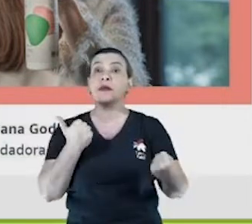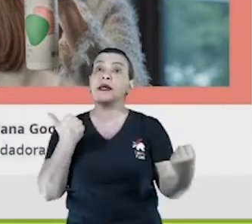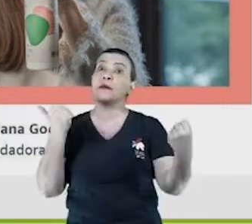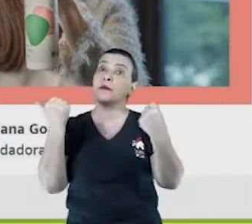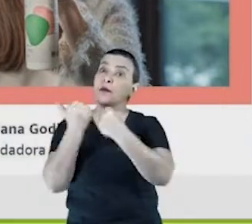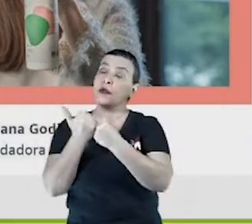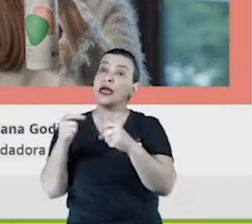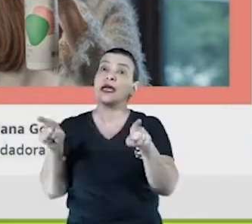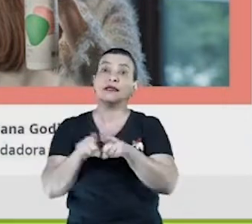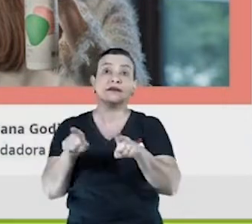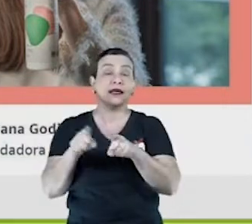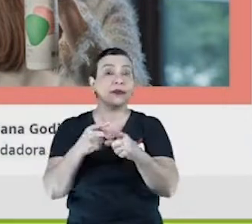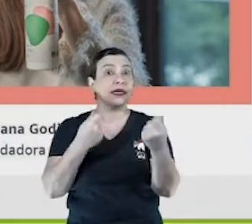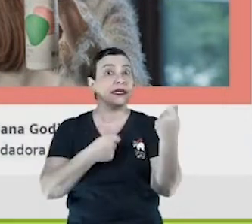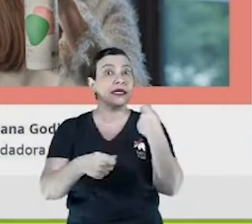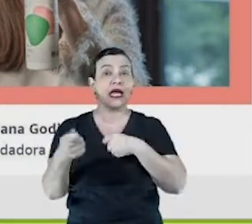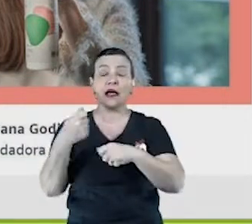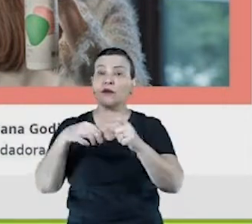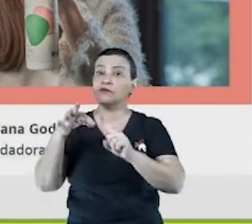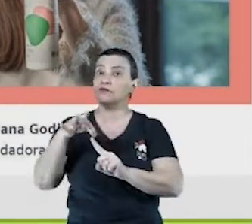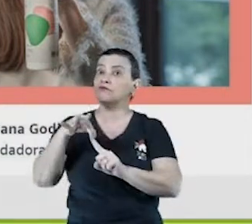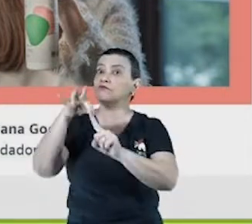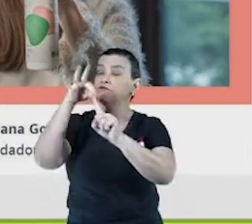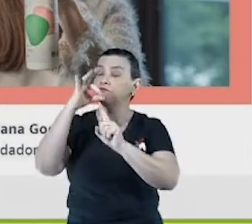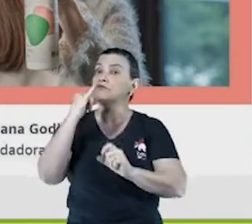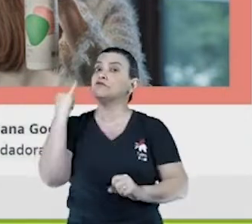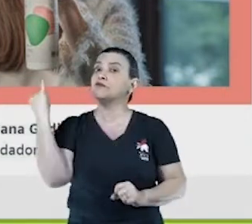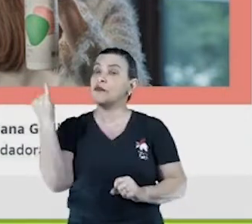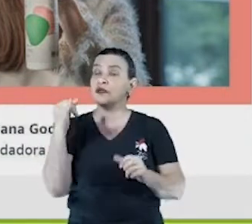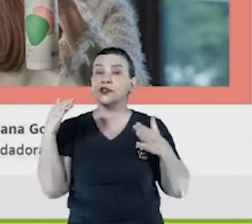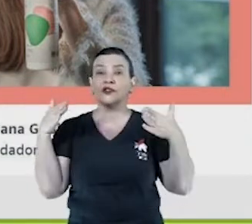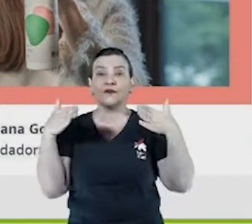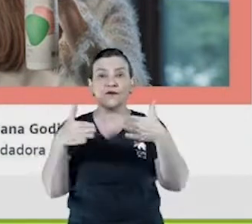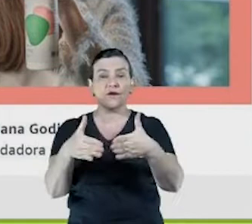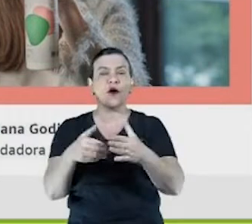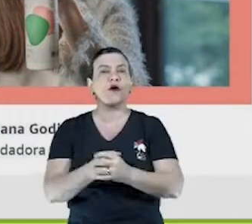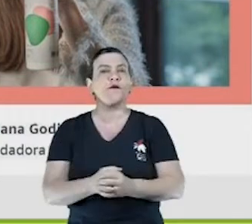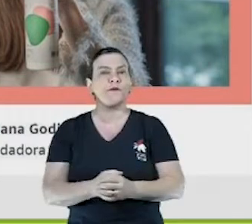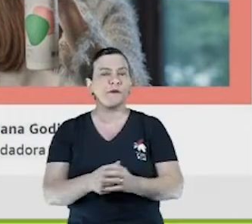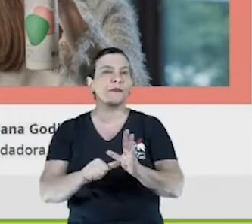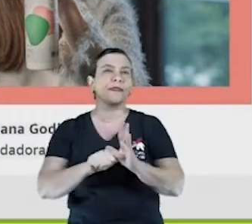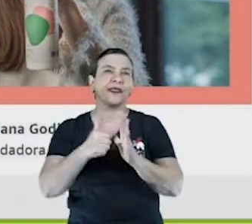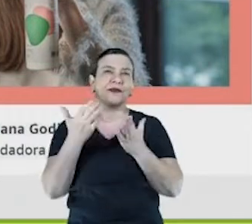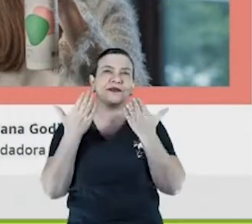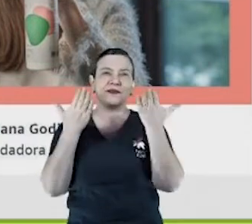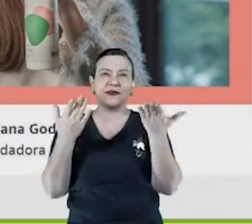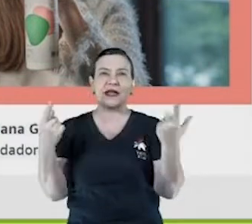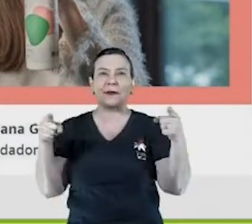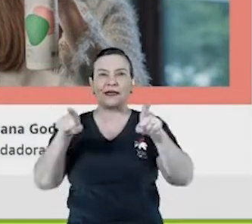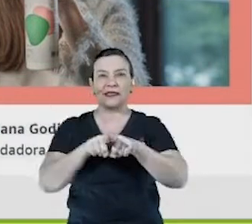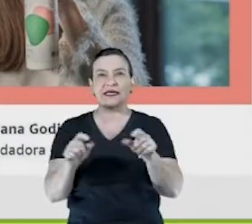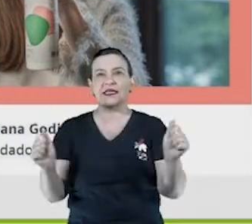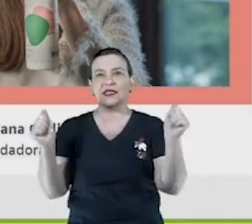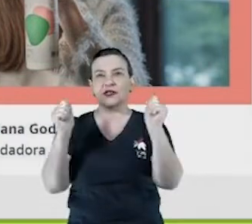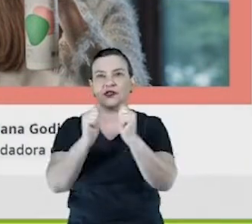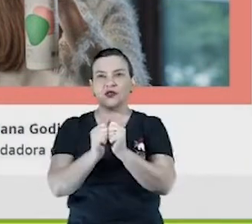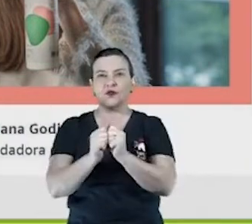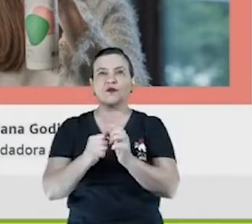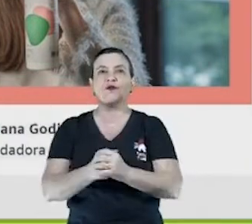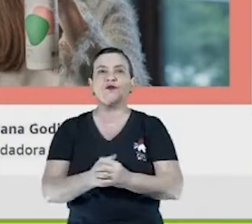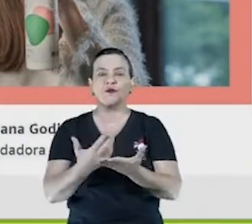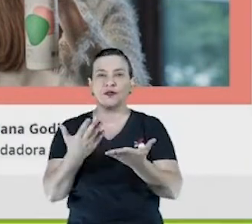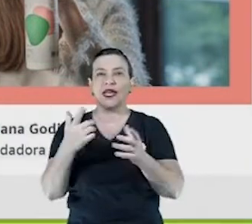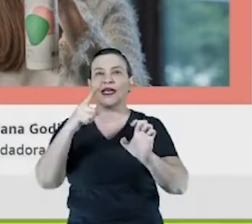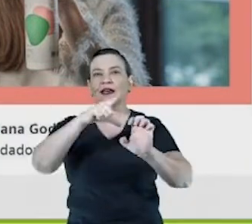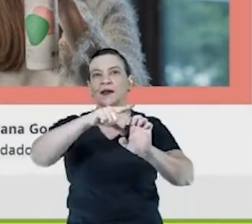pequenos negócios. que eu acho que esse é um grande foco nosso, né. Então essa primeira inclusive foi uma parceria junto com a Rede Mulher Empreendedora e foi muito